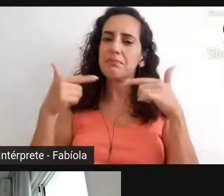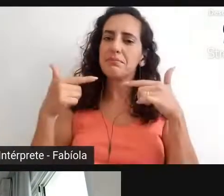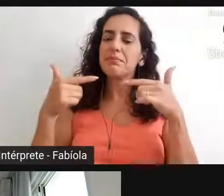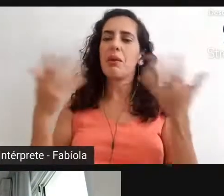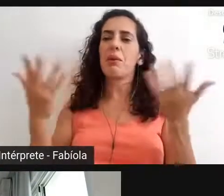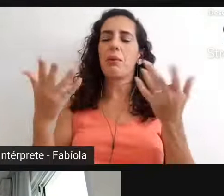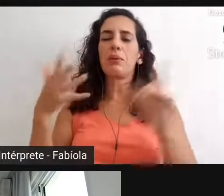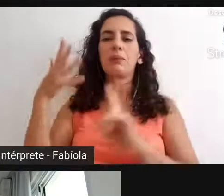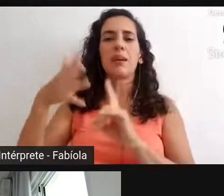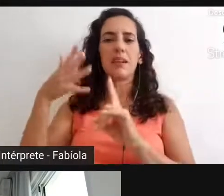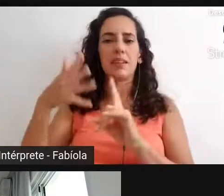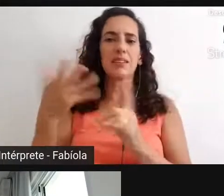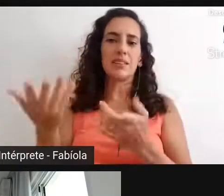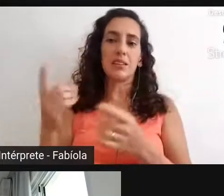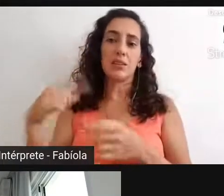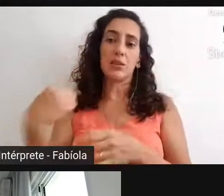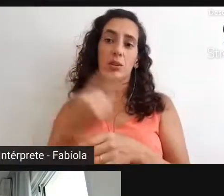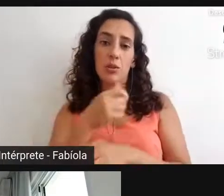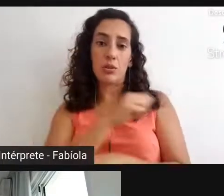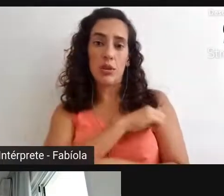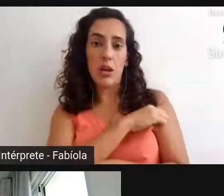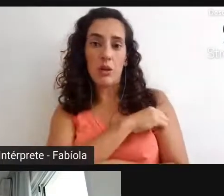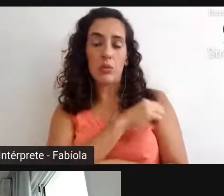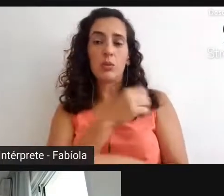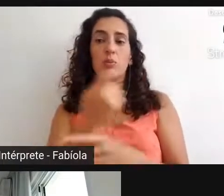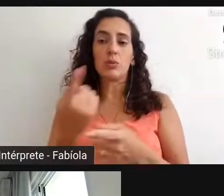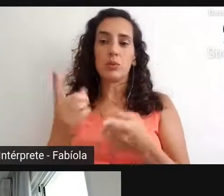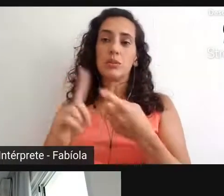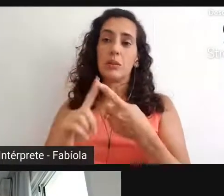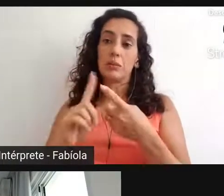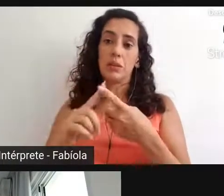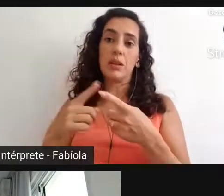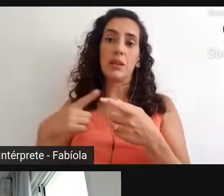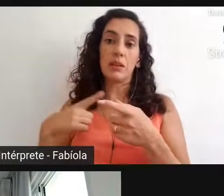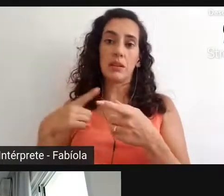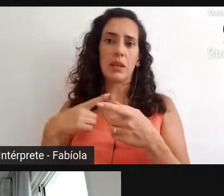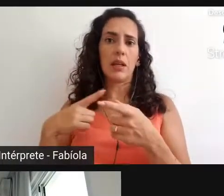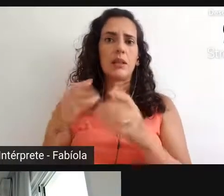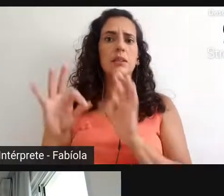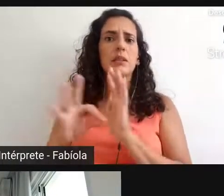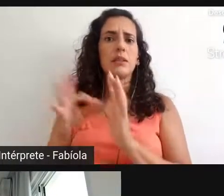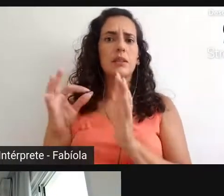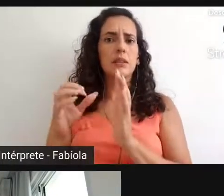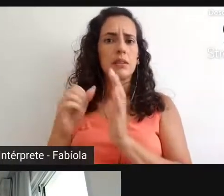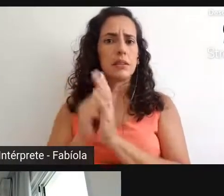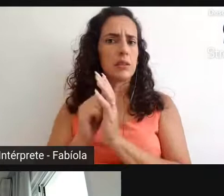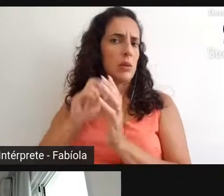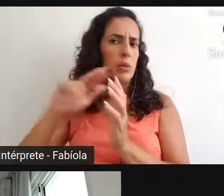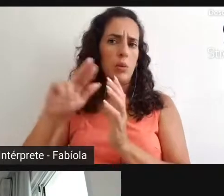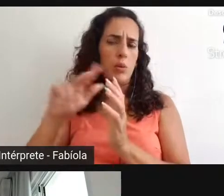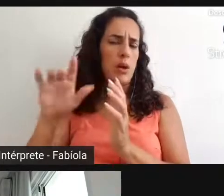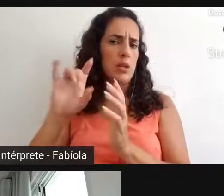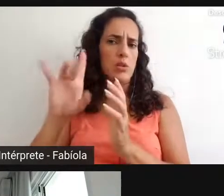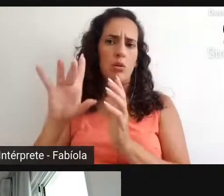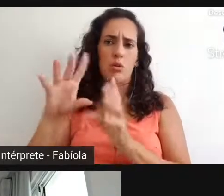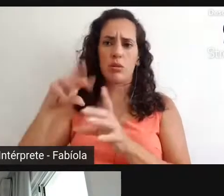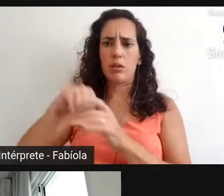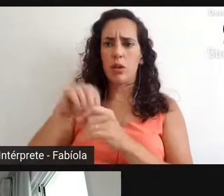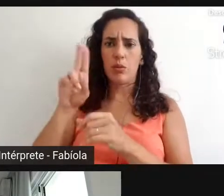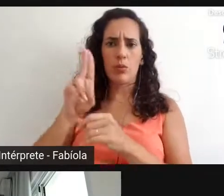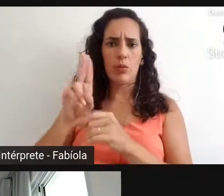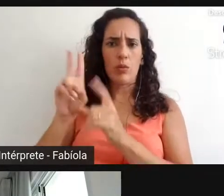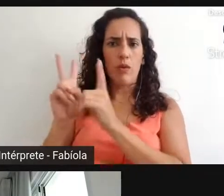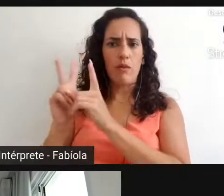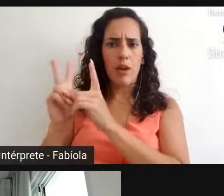hoje, não só para os nossos alunos, destacamos que tem inscrições não só da UFRN, como de